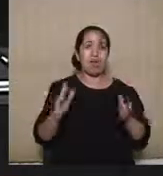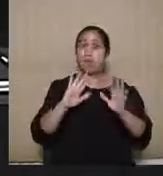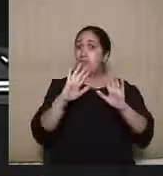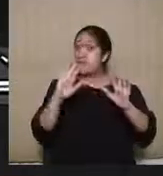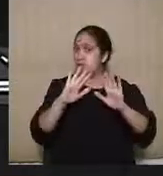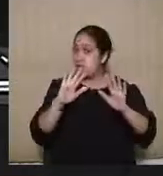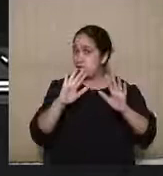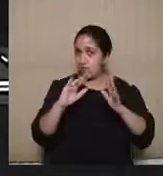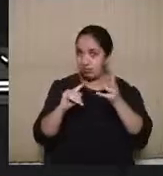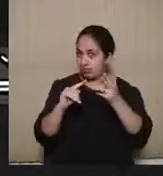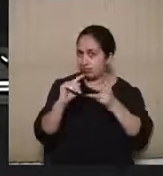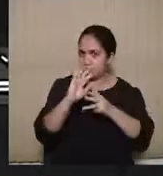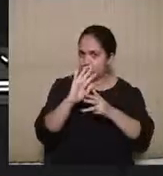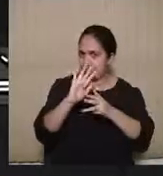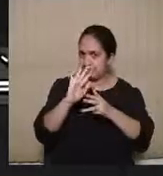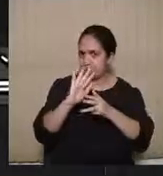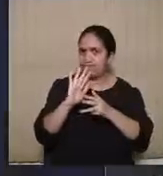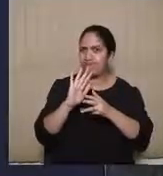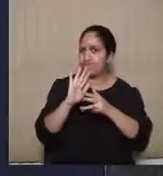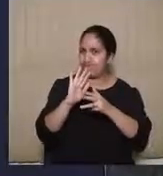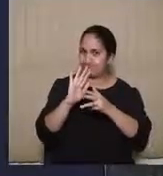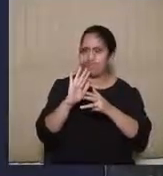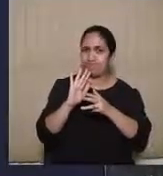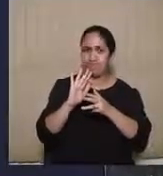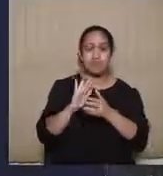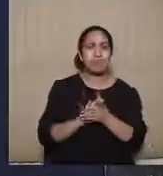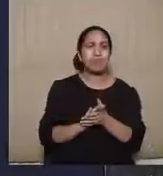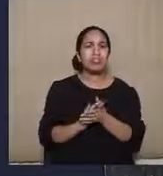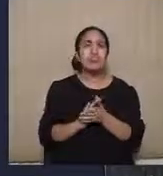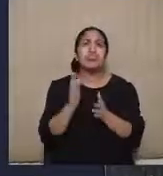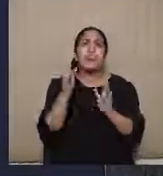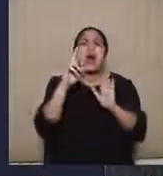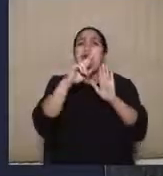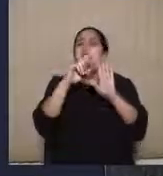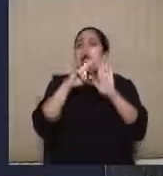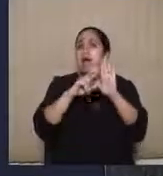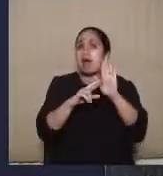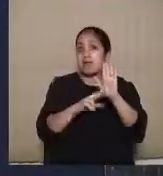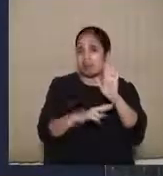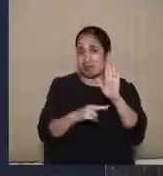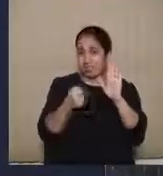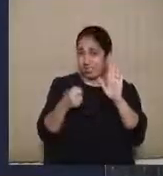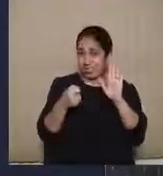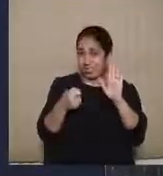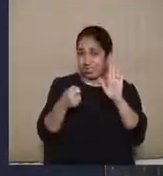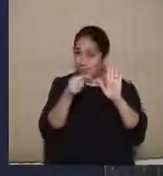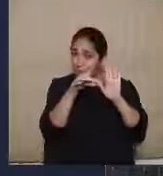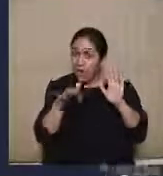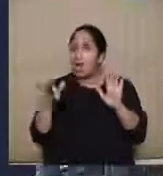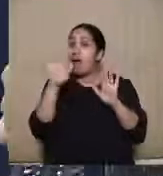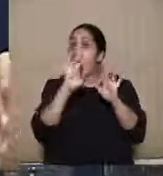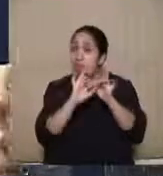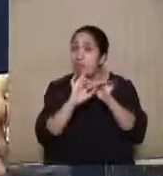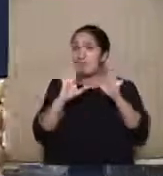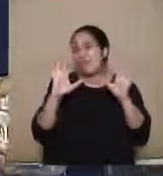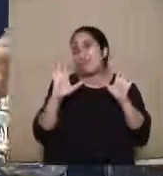alguns parâmetros para que houvesse essa ampla liberdade